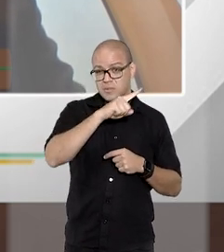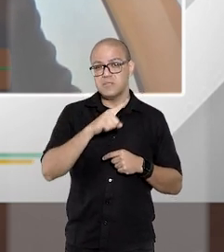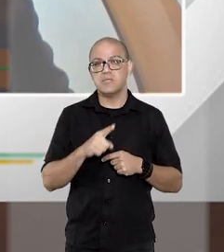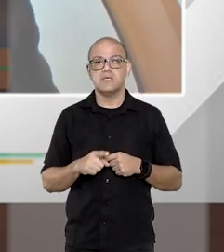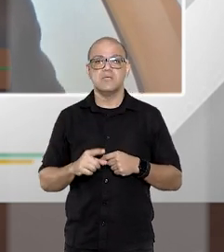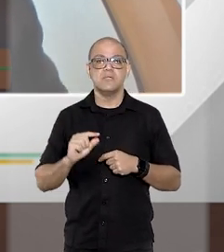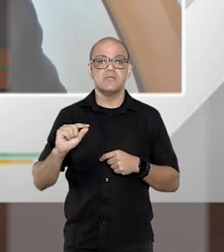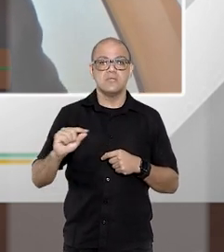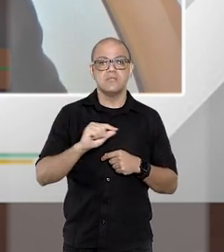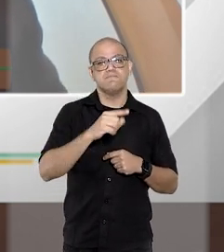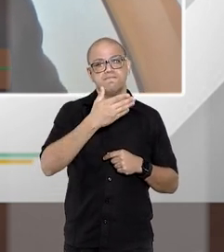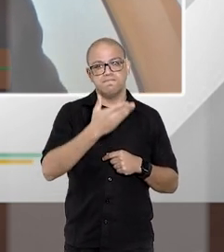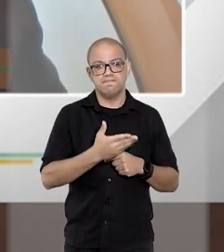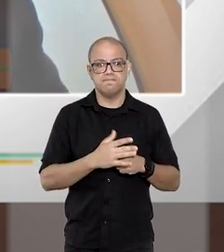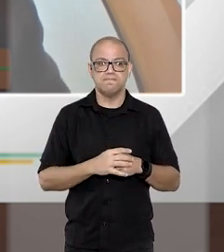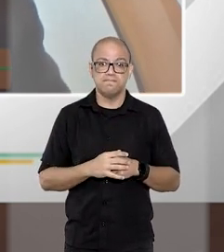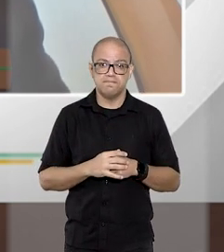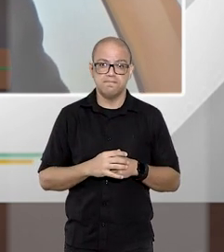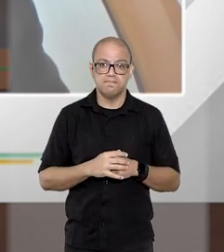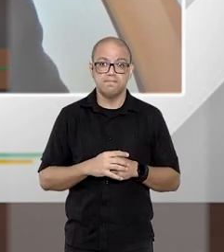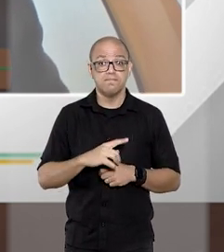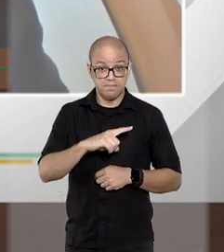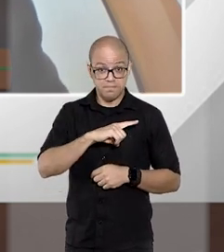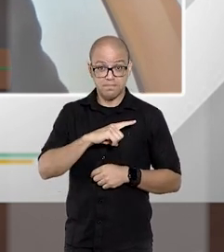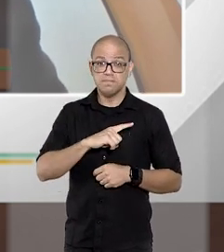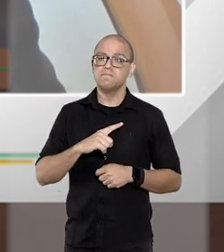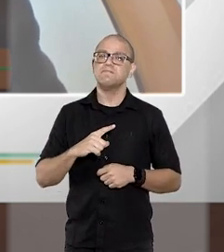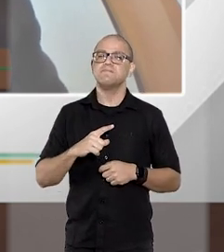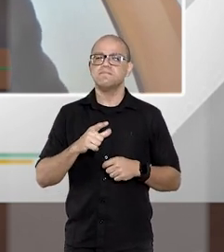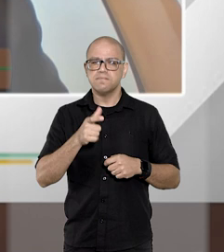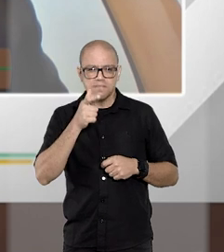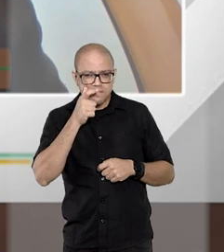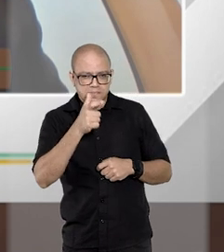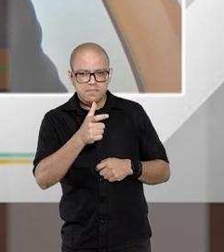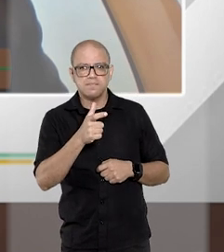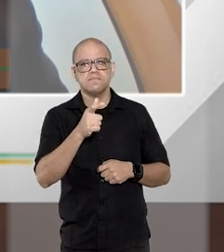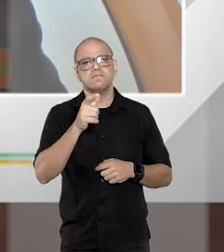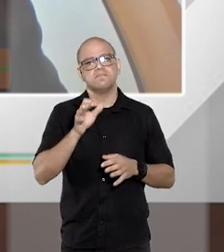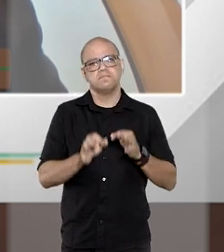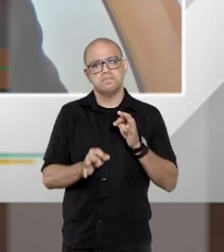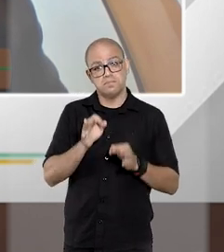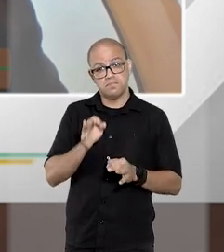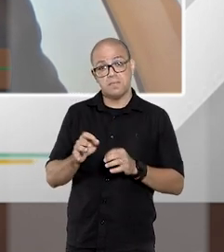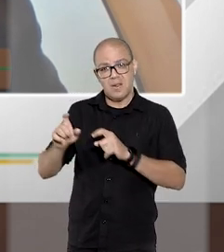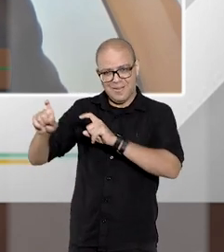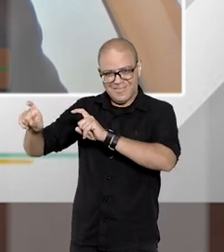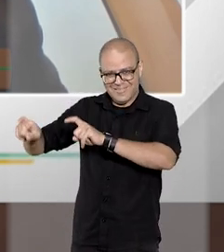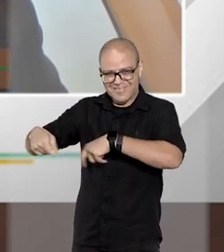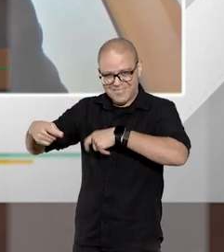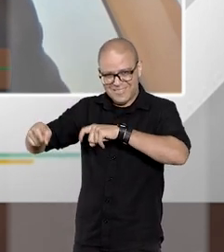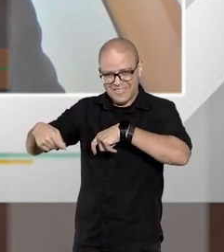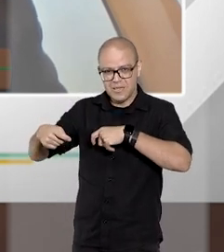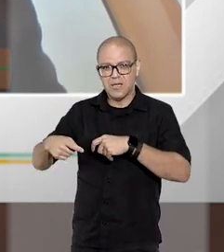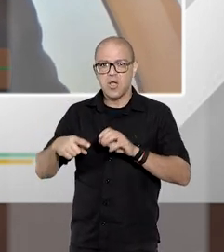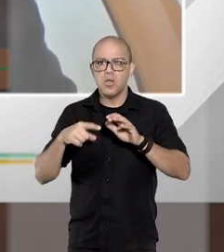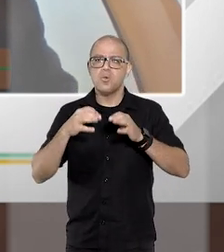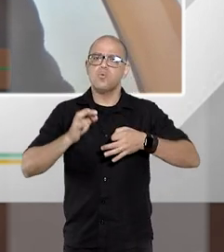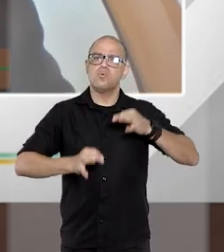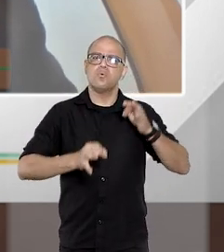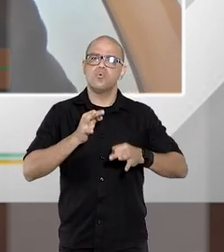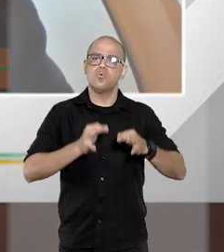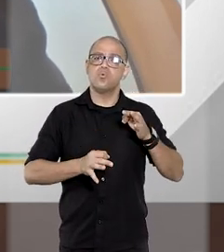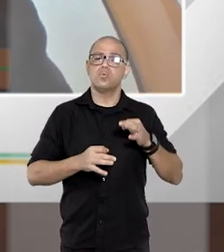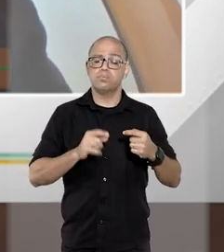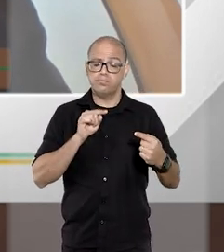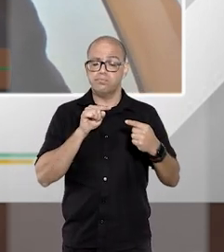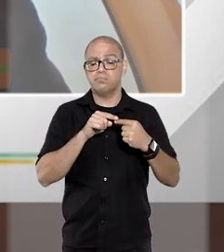levaria a uma complexidade da causa e tem reconhecido a competência dos Juizados de Fazenda para o julgamento